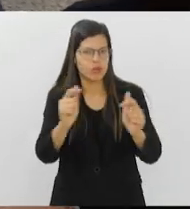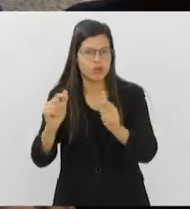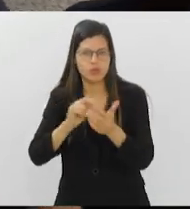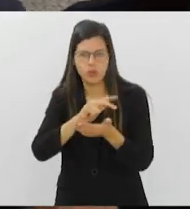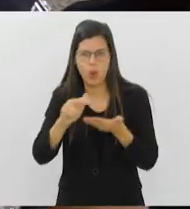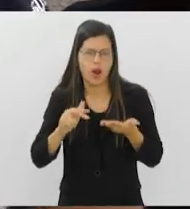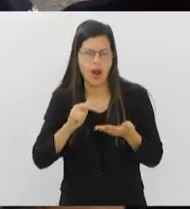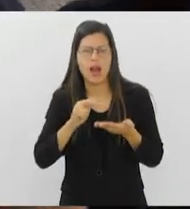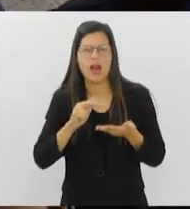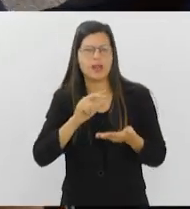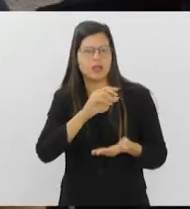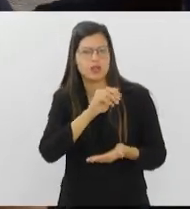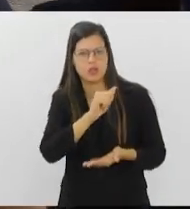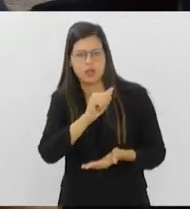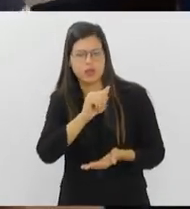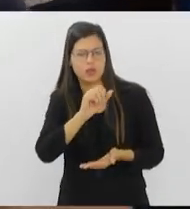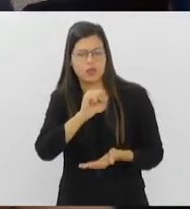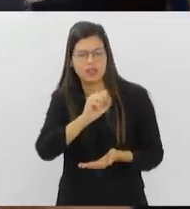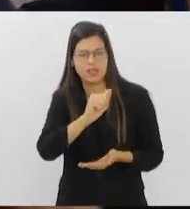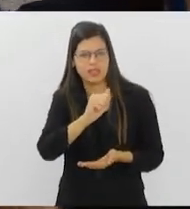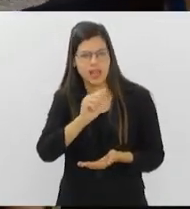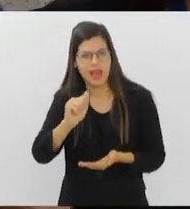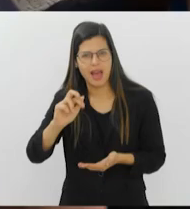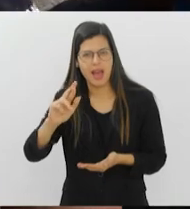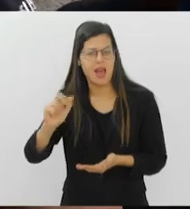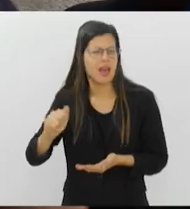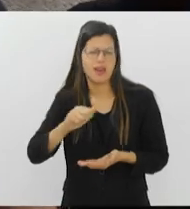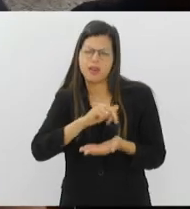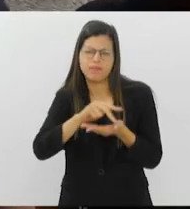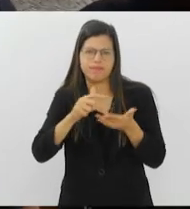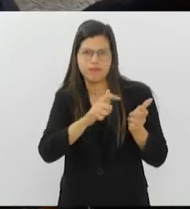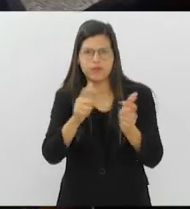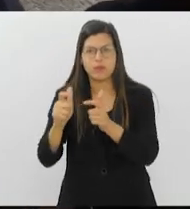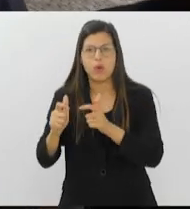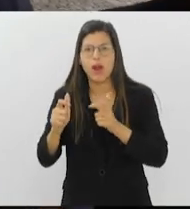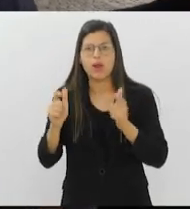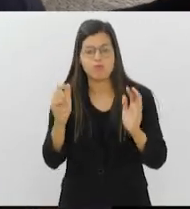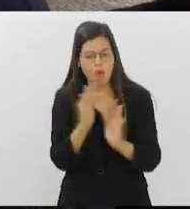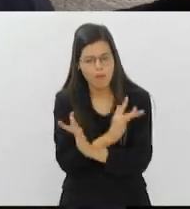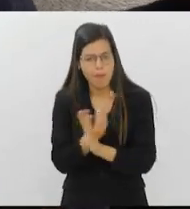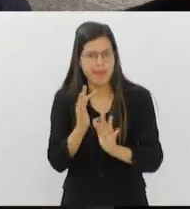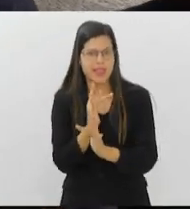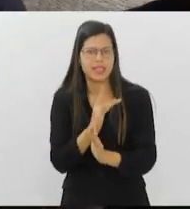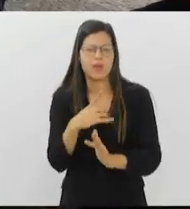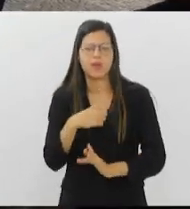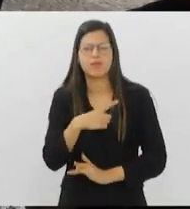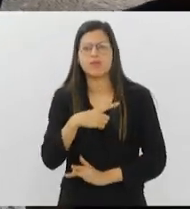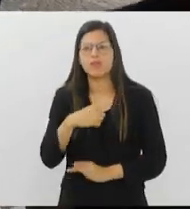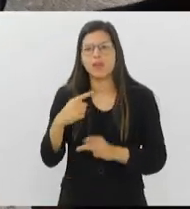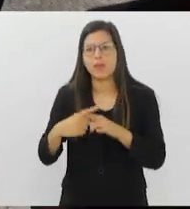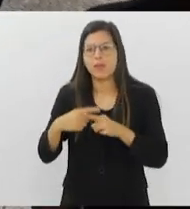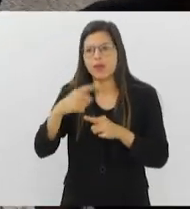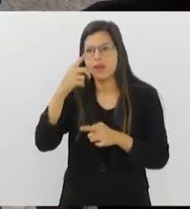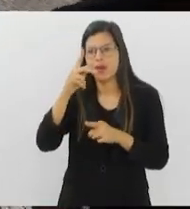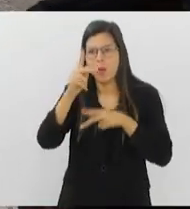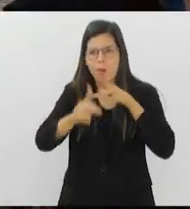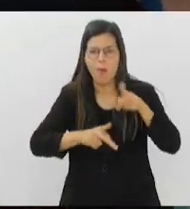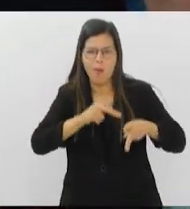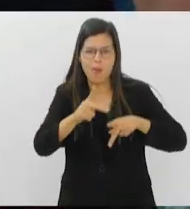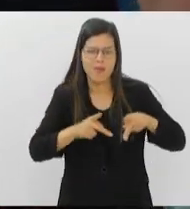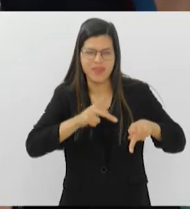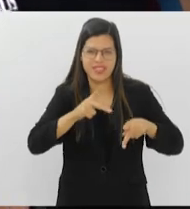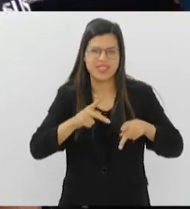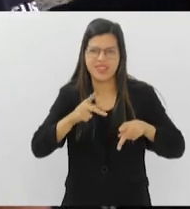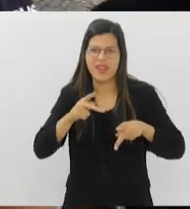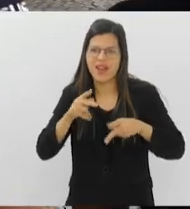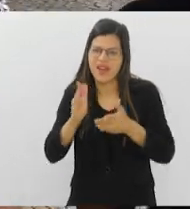oportunizando a vacinação das pessoas que trabalham, né? É, locais de grande movimentação, já que a população não vai até o posto, o posto vem até